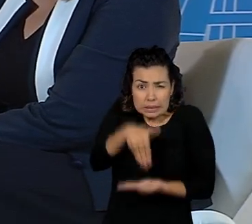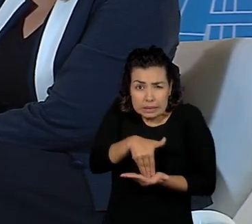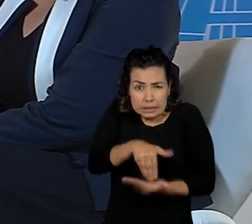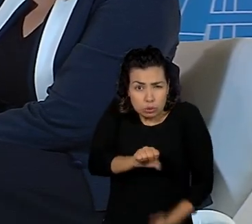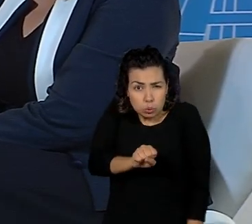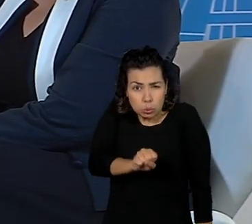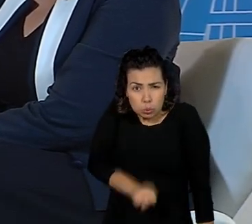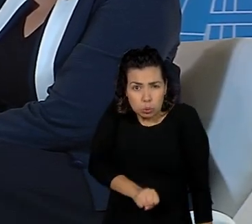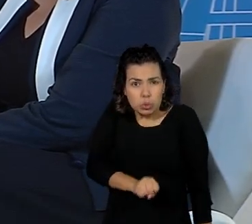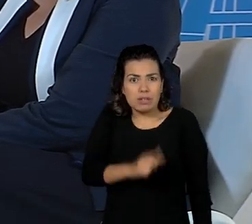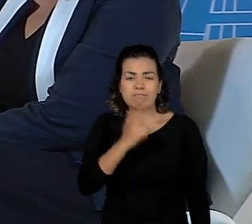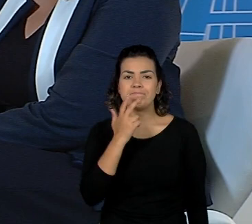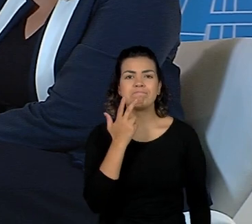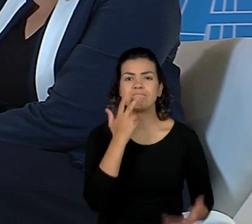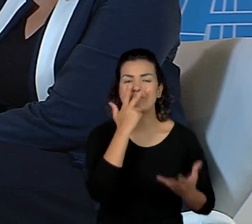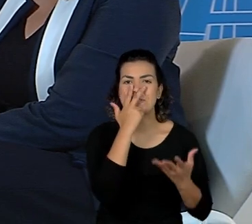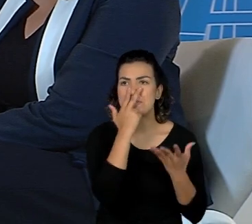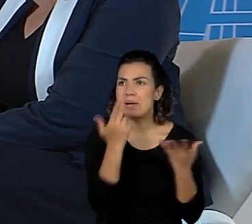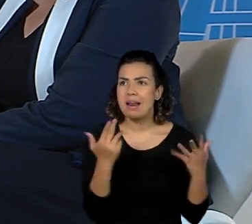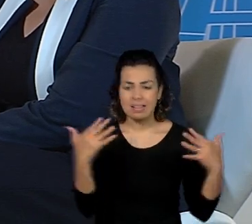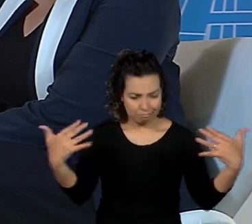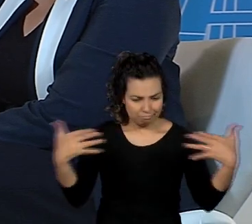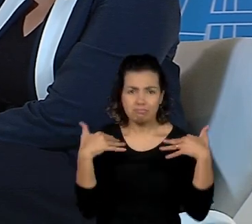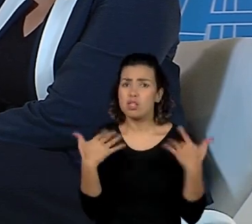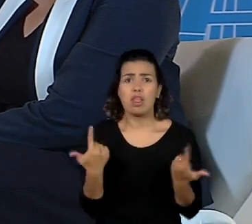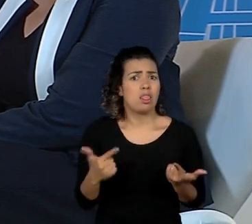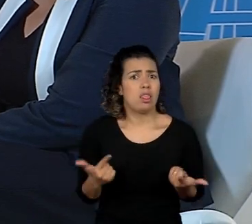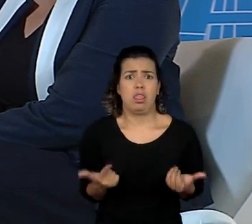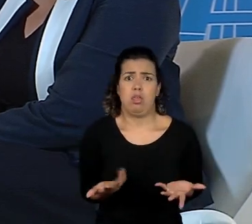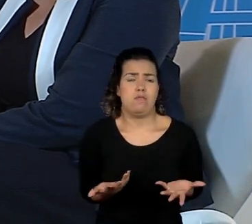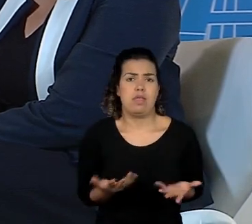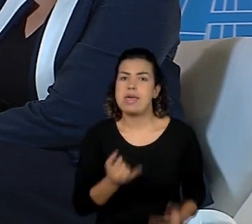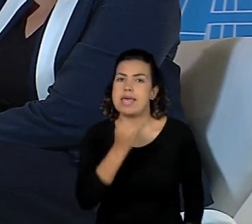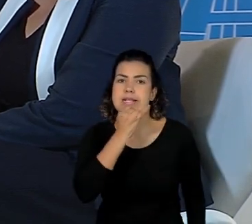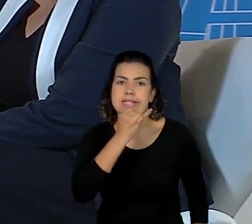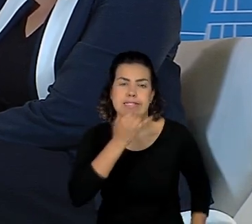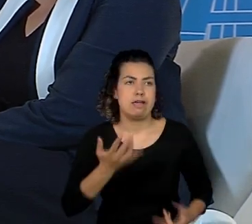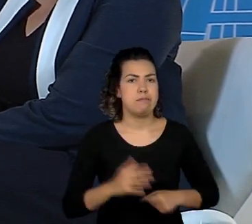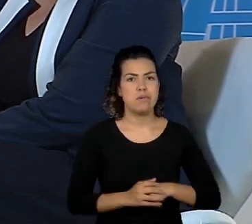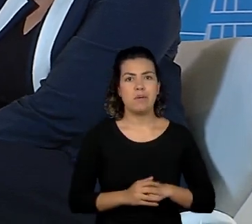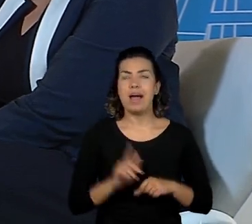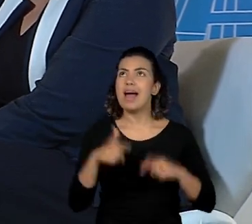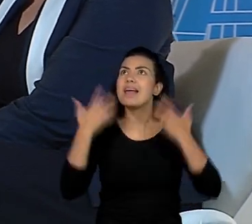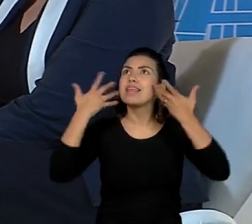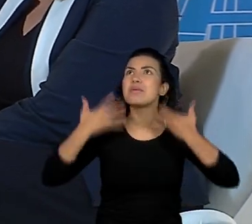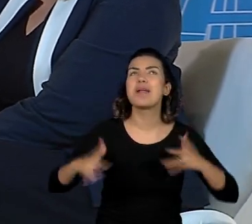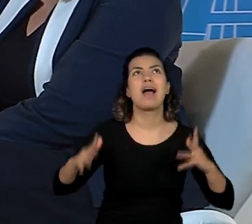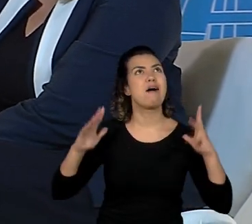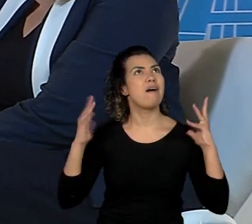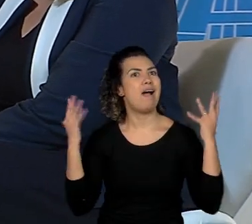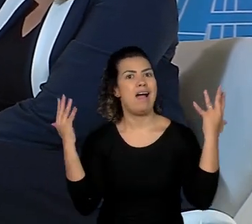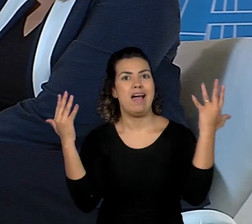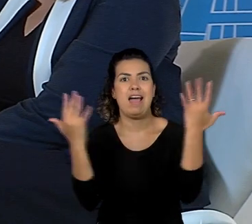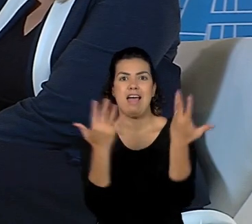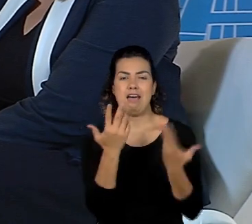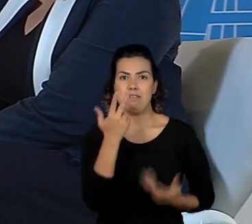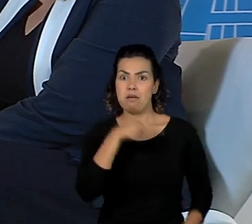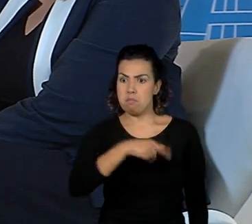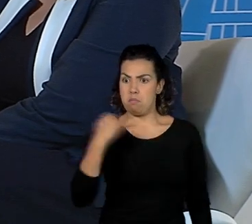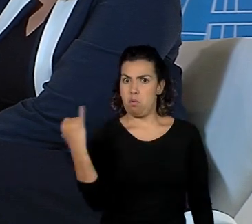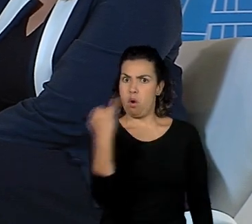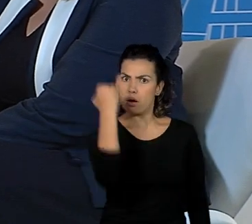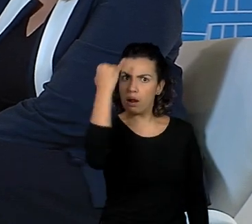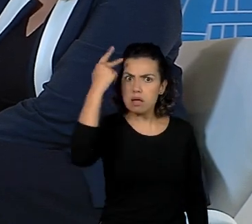lembrados e lembradas quando vai se falar da riqueza natural, que nós somos o pulmão da cidade de São Paulo,